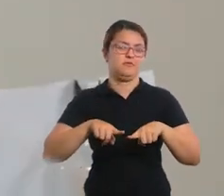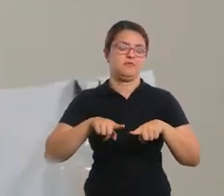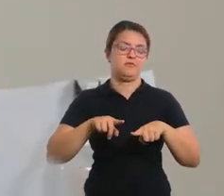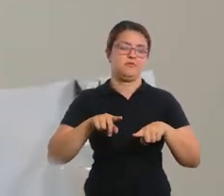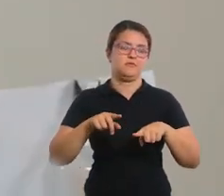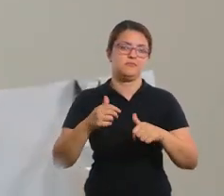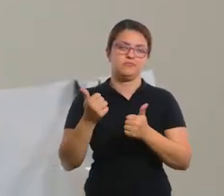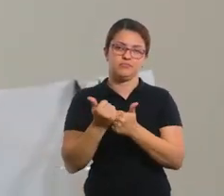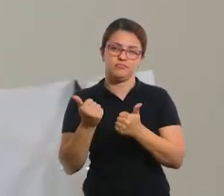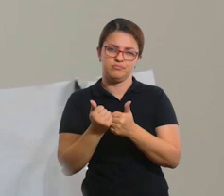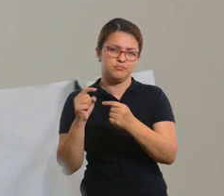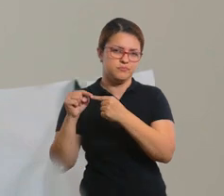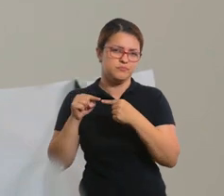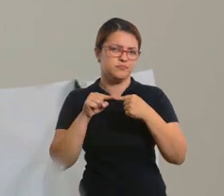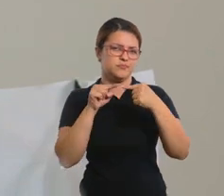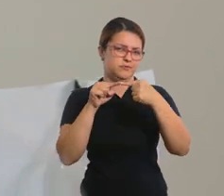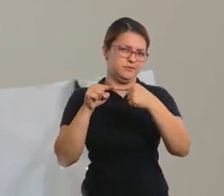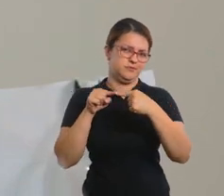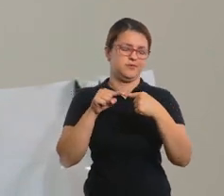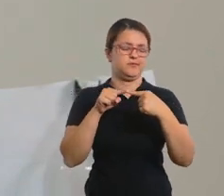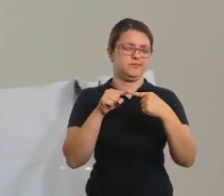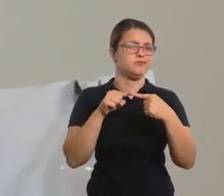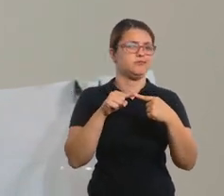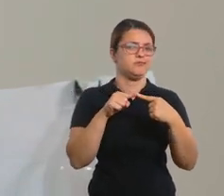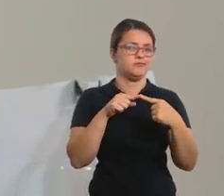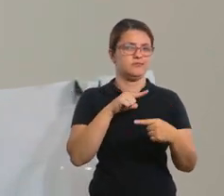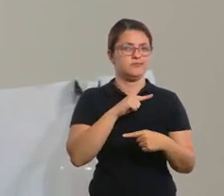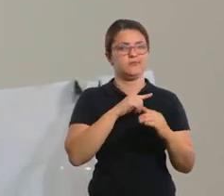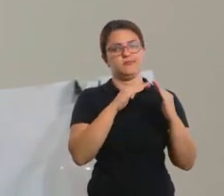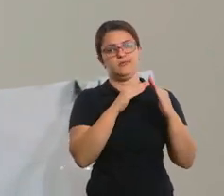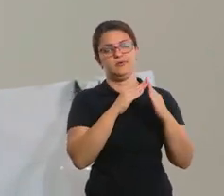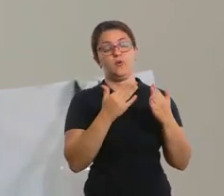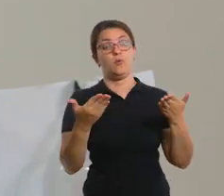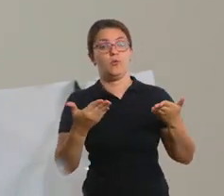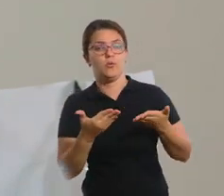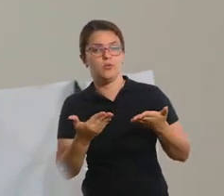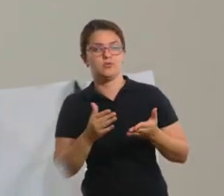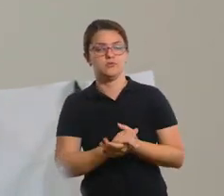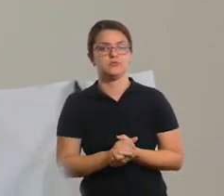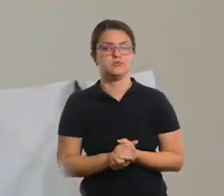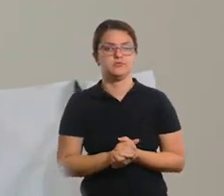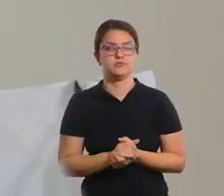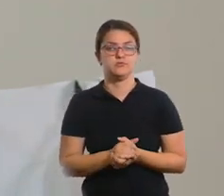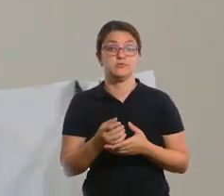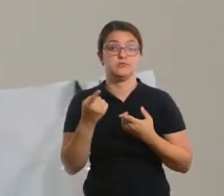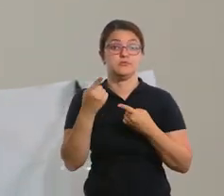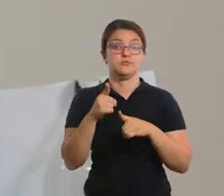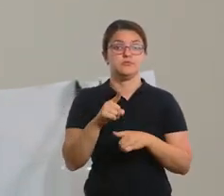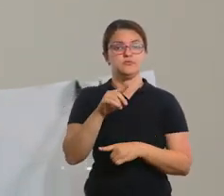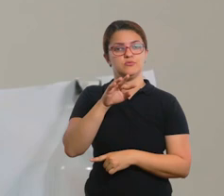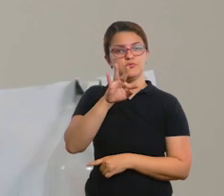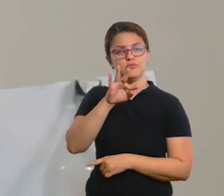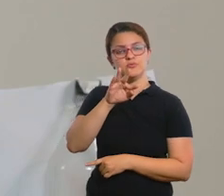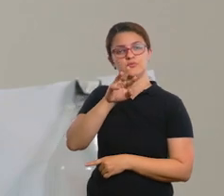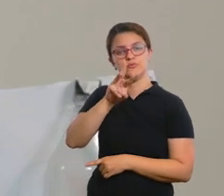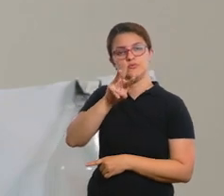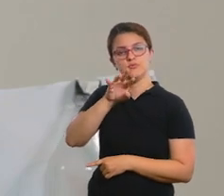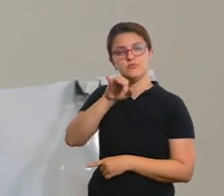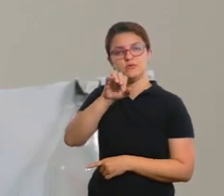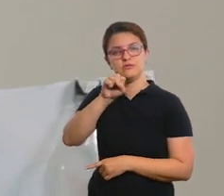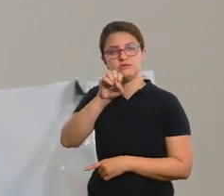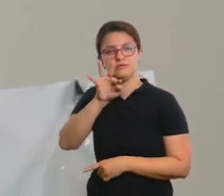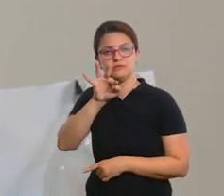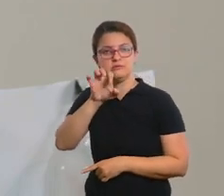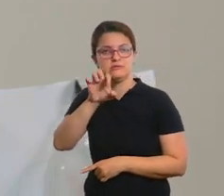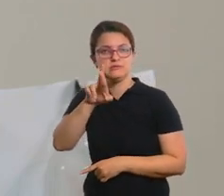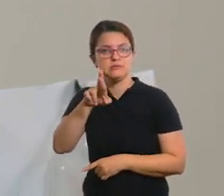sugere por algo que se adeque melhor à sua realidade, tá bom? Nós vamos hoje trabalhar o desafio do twist, tá bom?